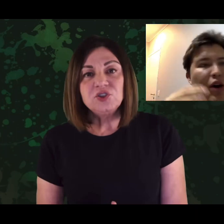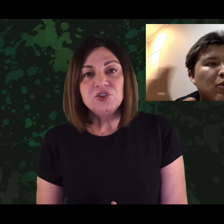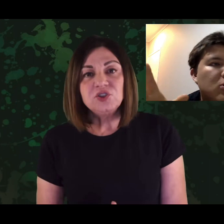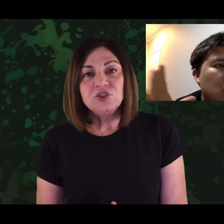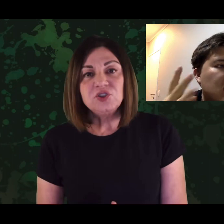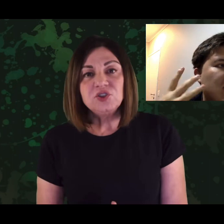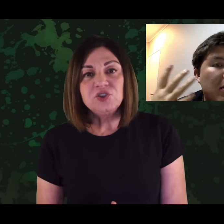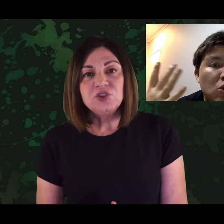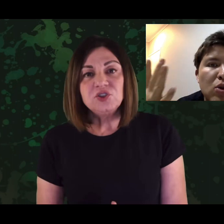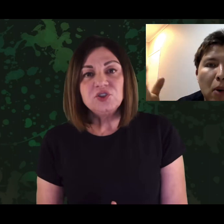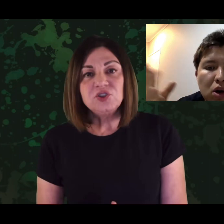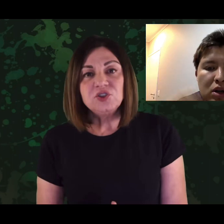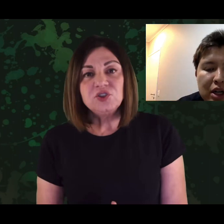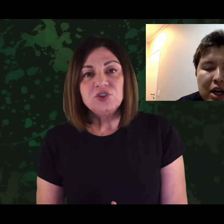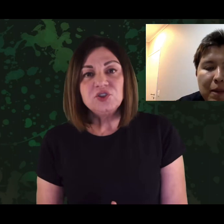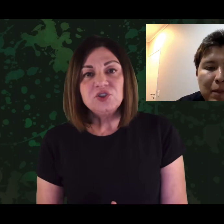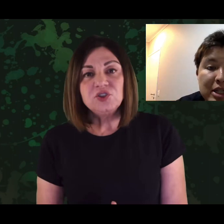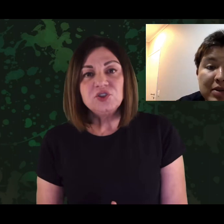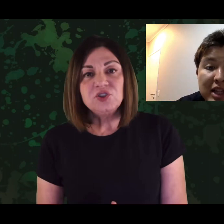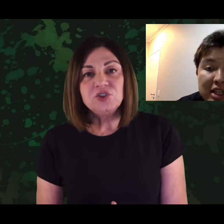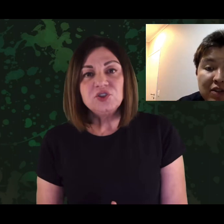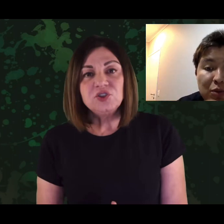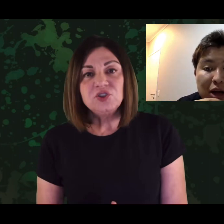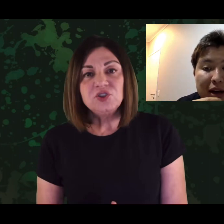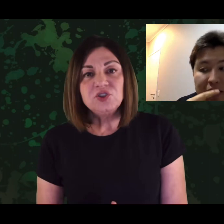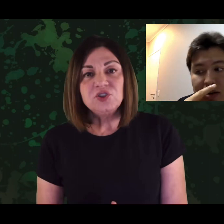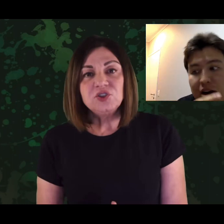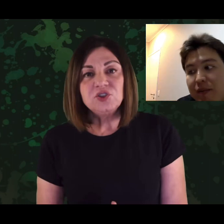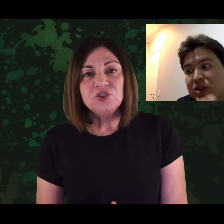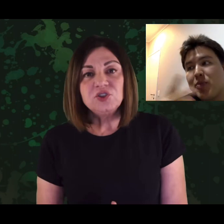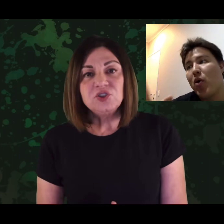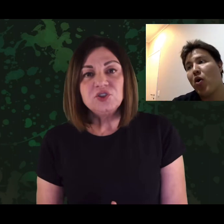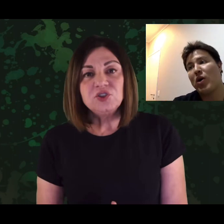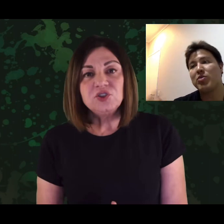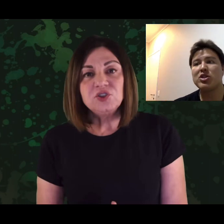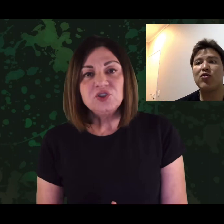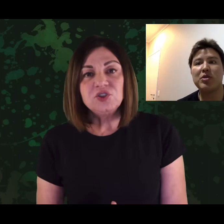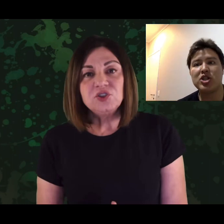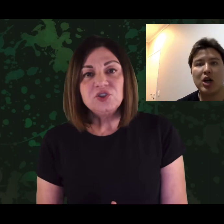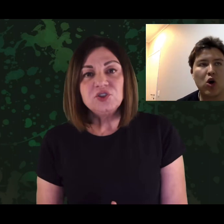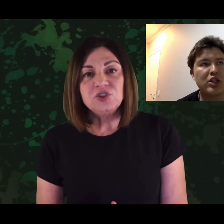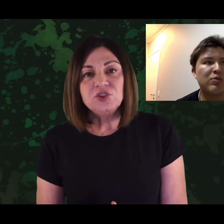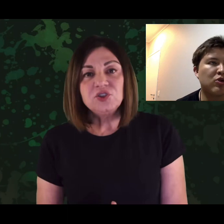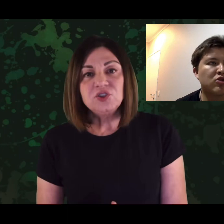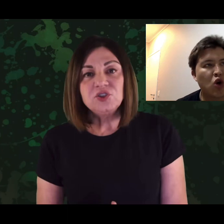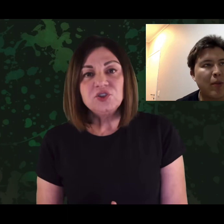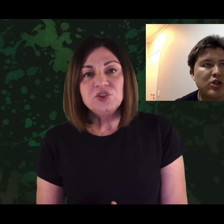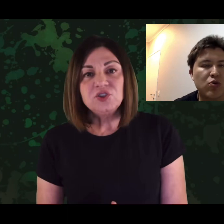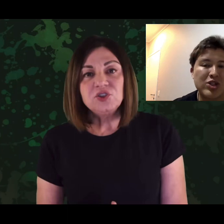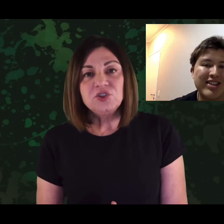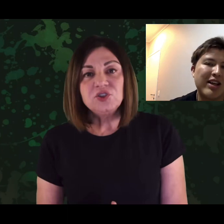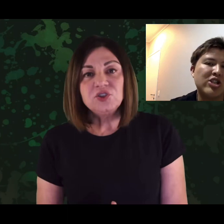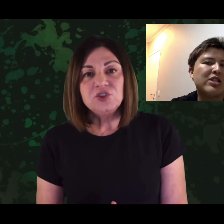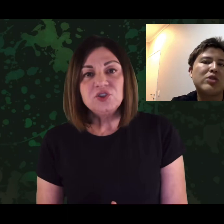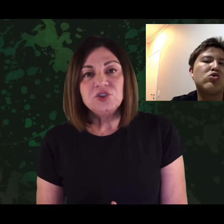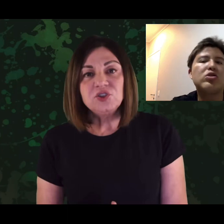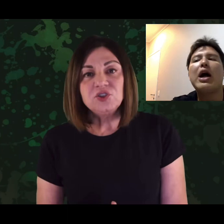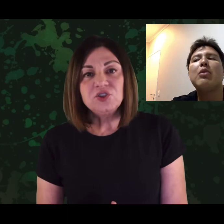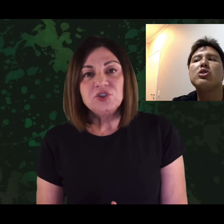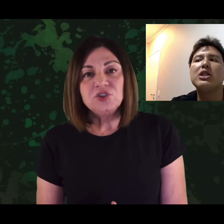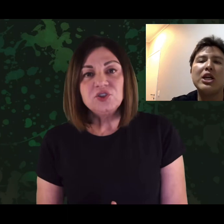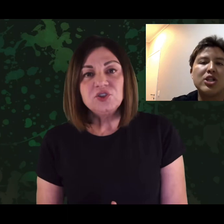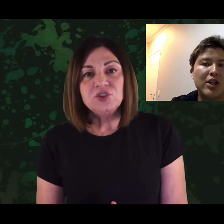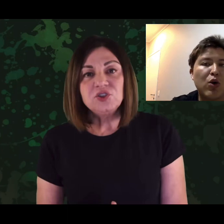não vou falar muito bom, porque já falei muito bom, mas é verdade. Tipo, quando você tem uma fêmea de terror, no começo você tende a se